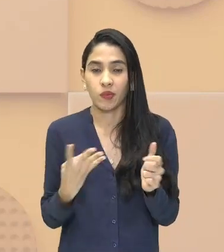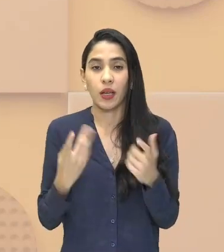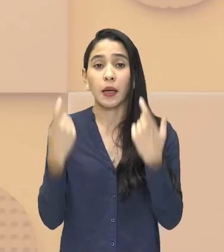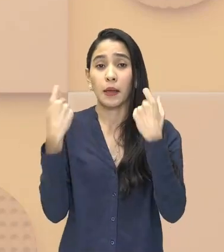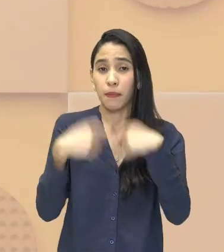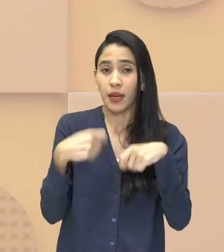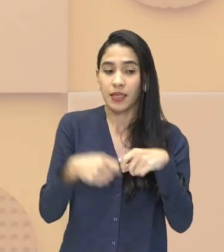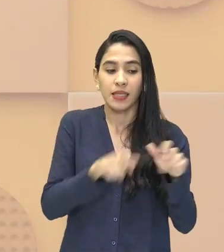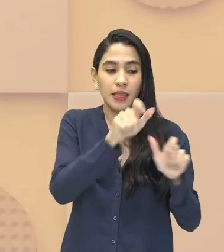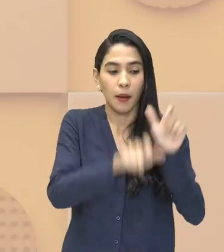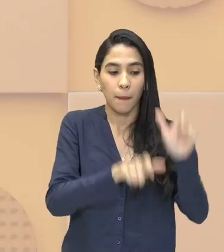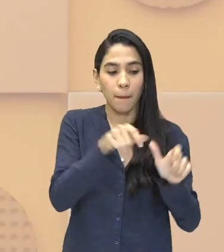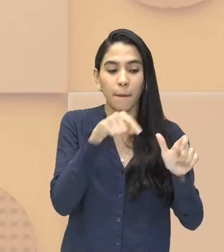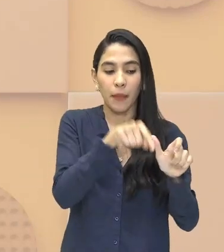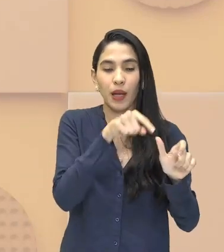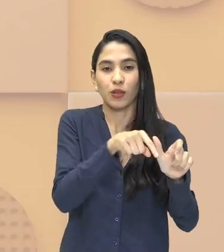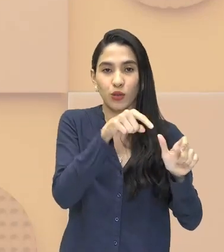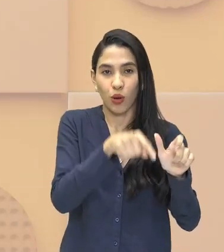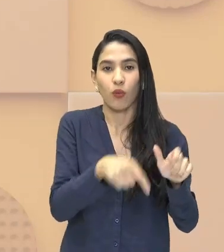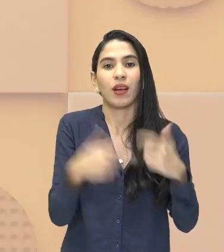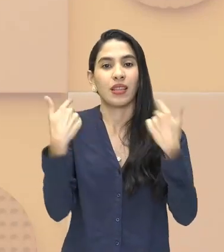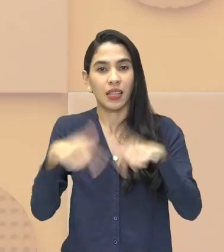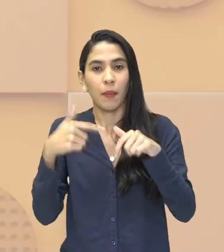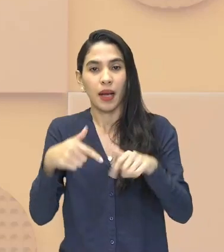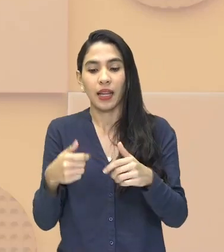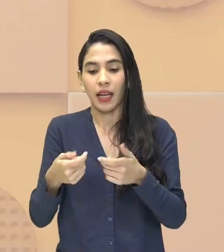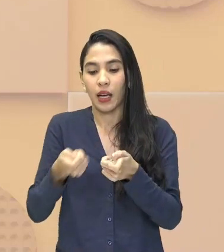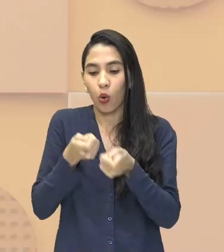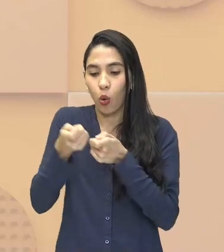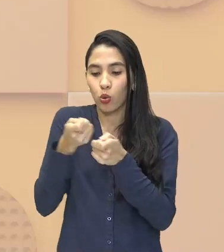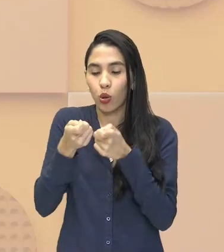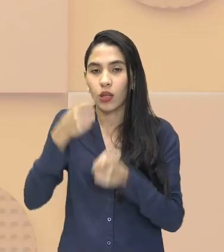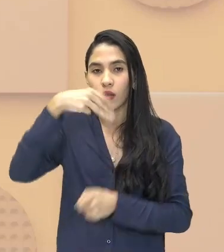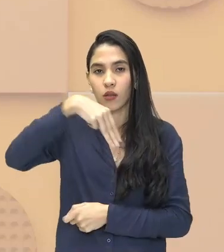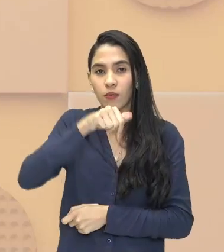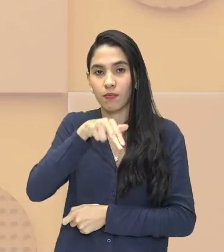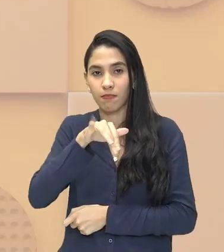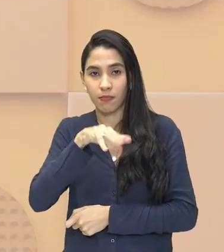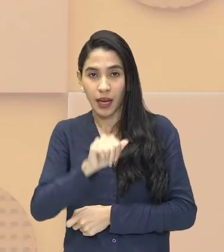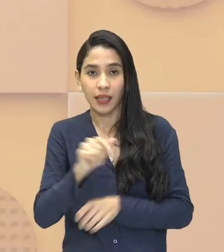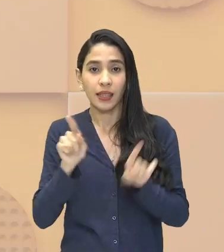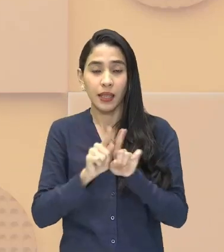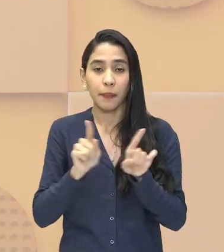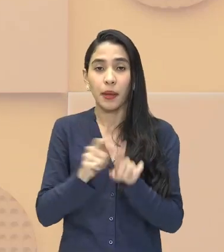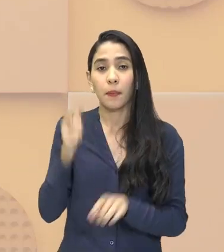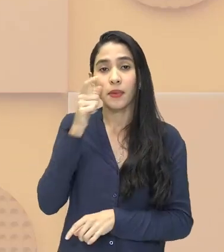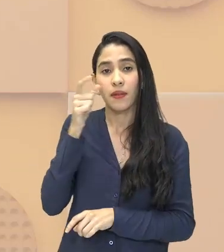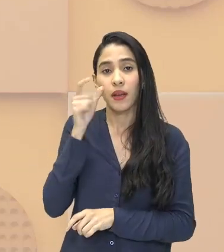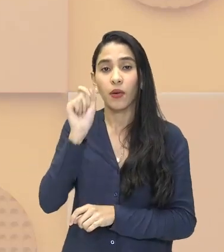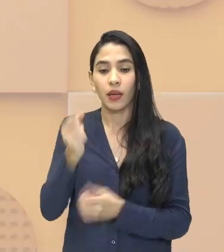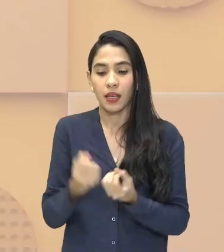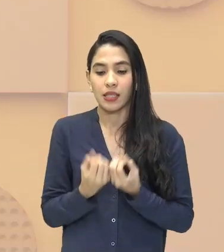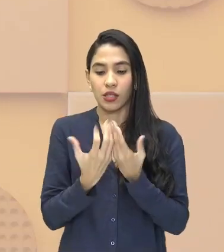pessoas para trabalhar nessas máquinas. Nesse momento, nós vamos observar também a questão da distribuição do trabalho.